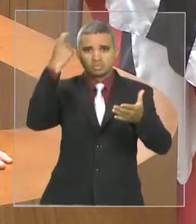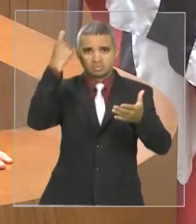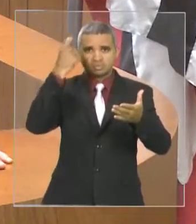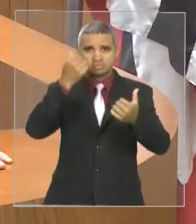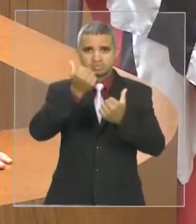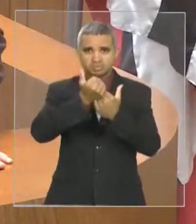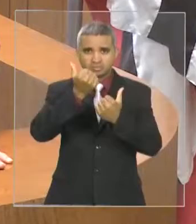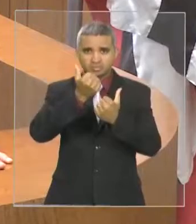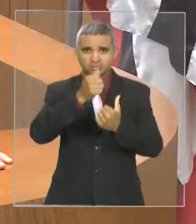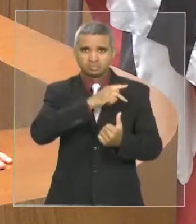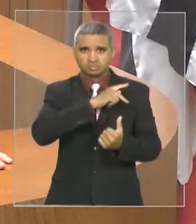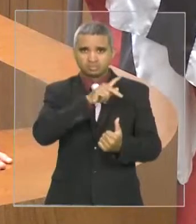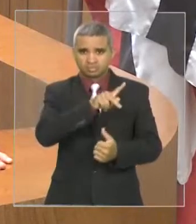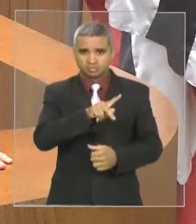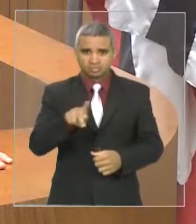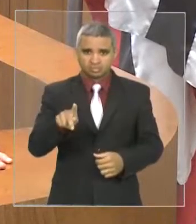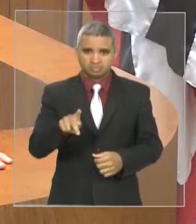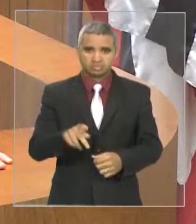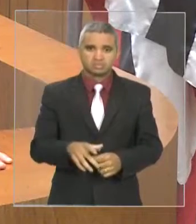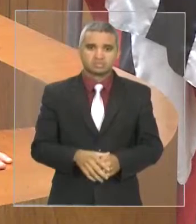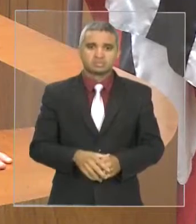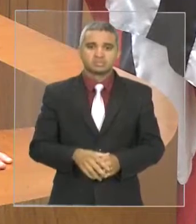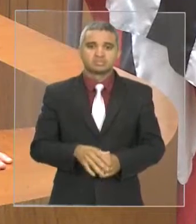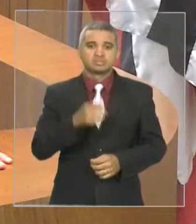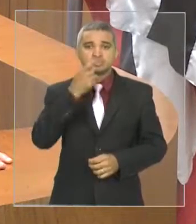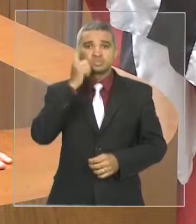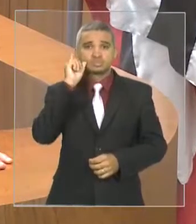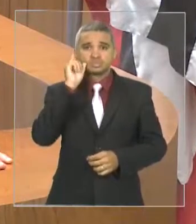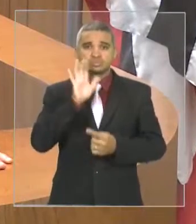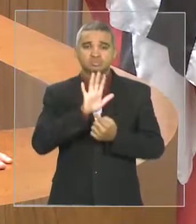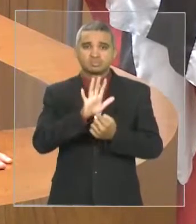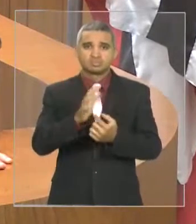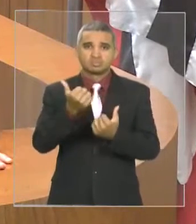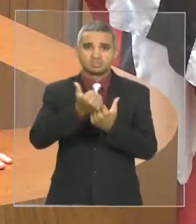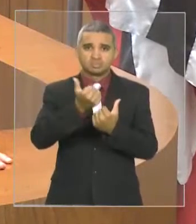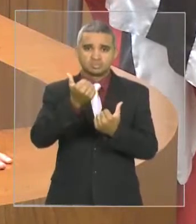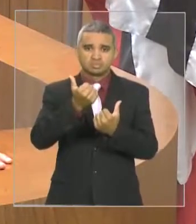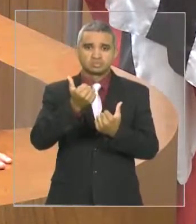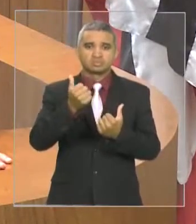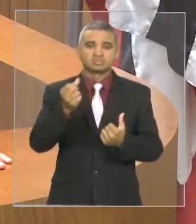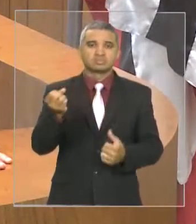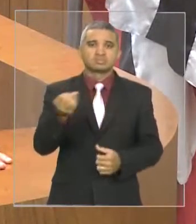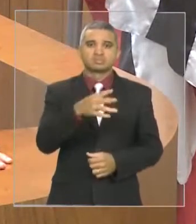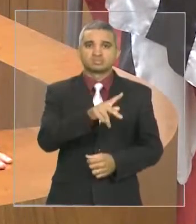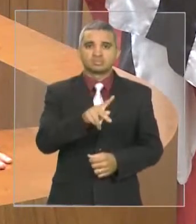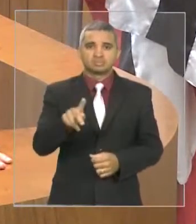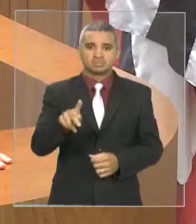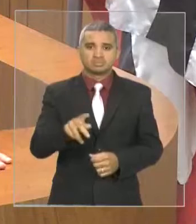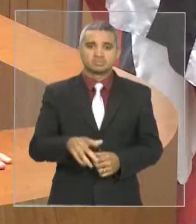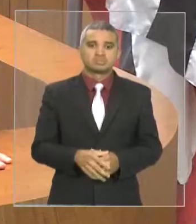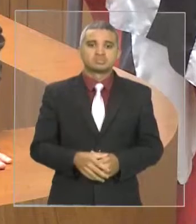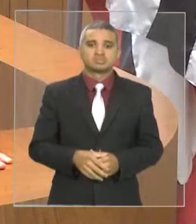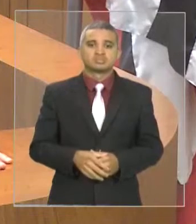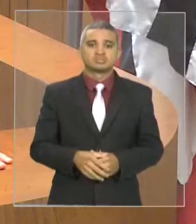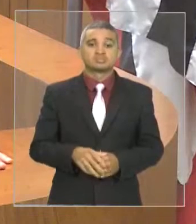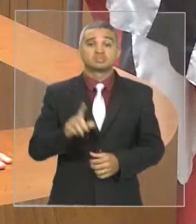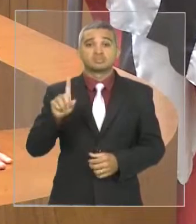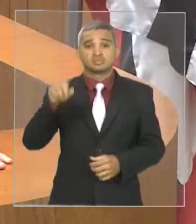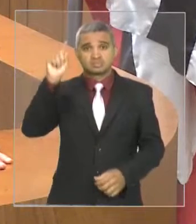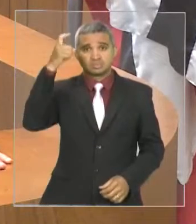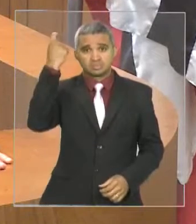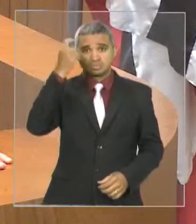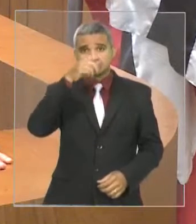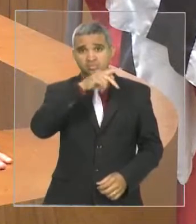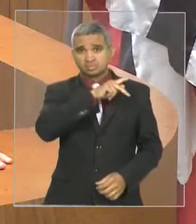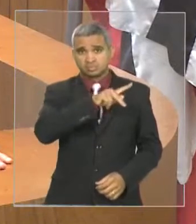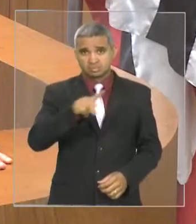ontem foi apresentado o novo vice-presidente, que é o ex-presidente do Motaque, um desejo de boa sorte, estou à disposição dele para que a gente possa